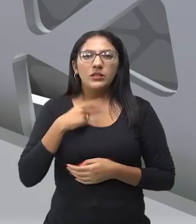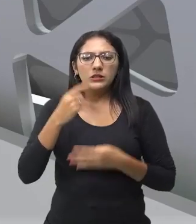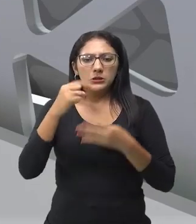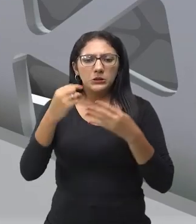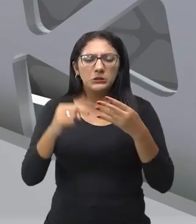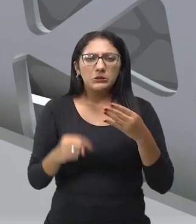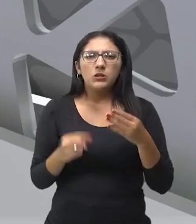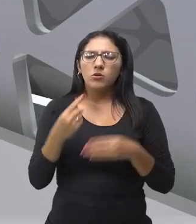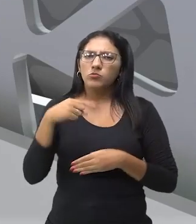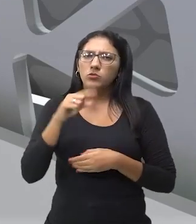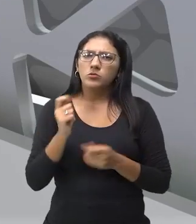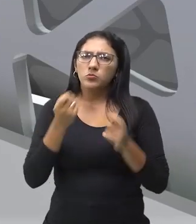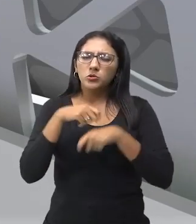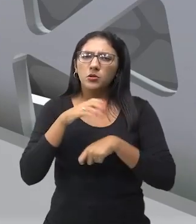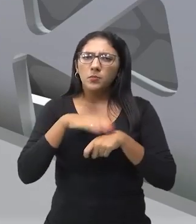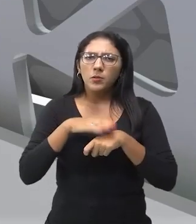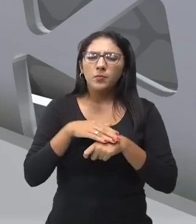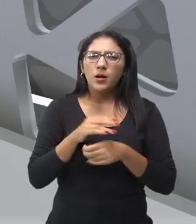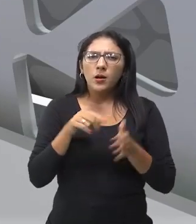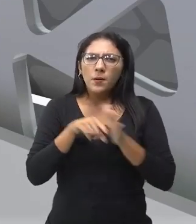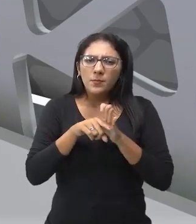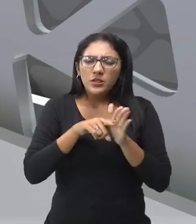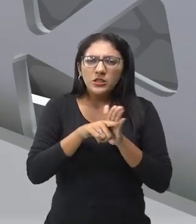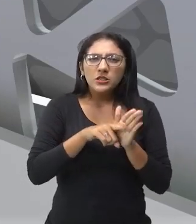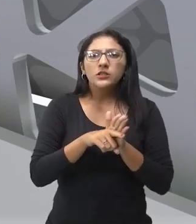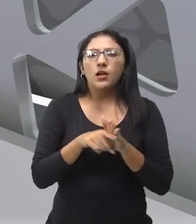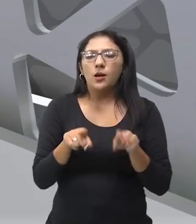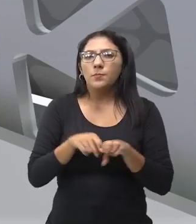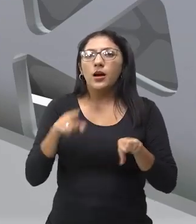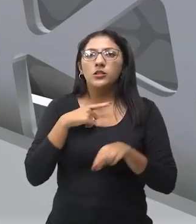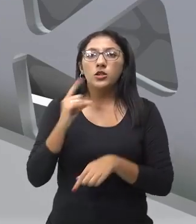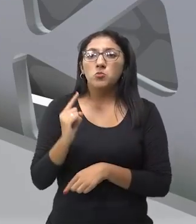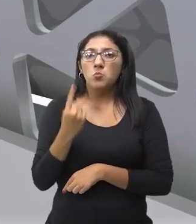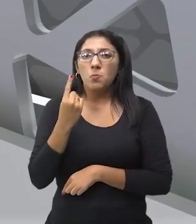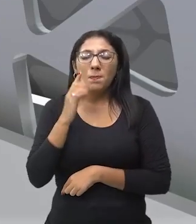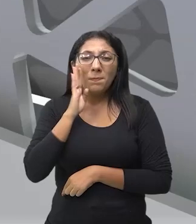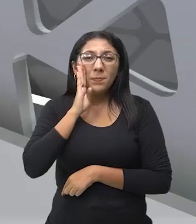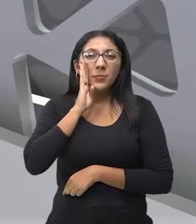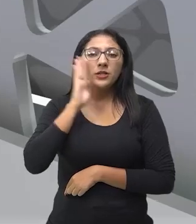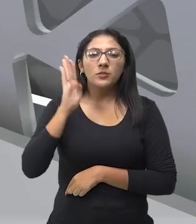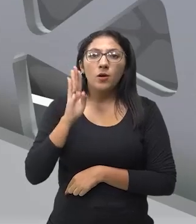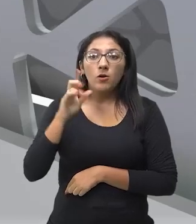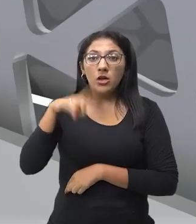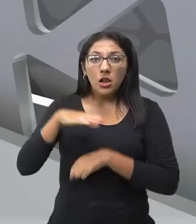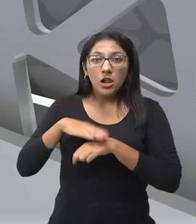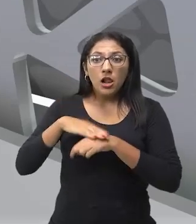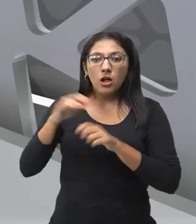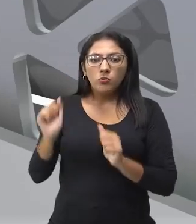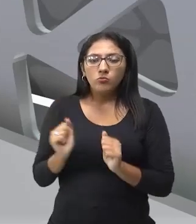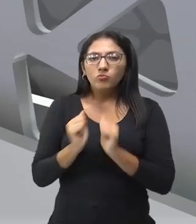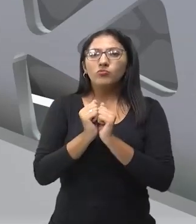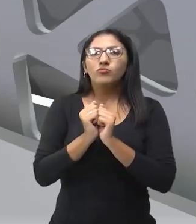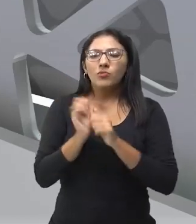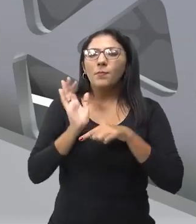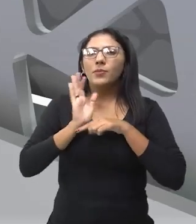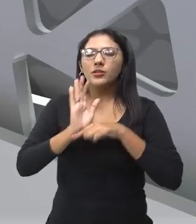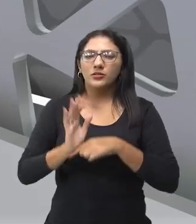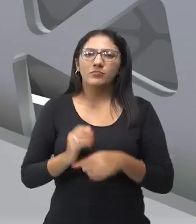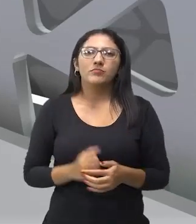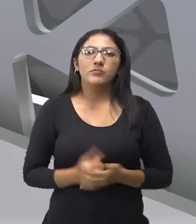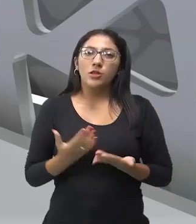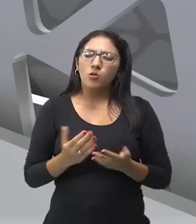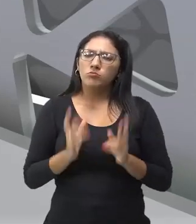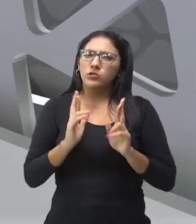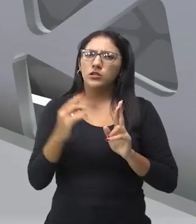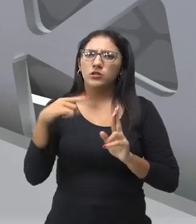um dos principais filmes que ele produziu e atuou. Então, eu tenho certeza que vários